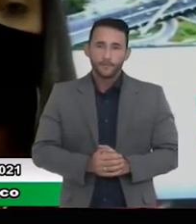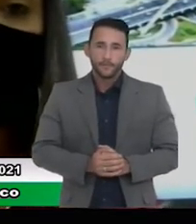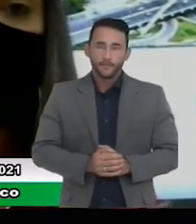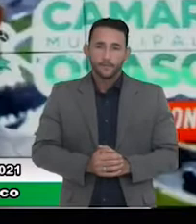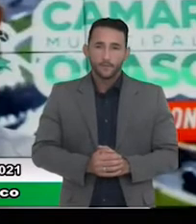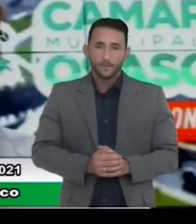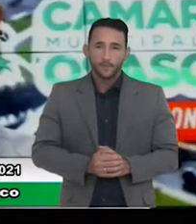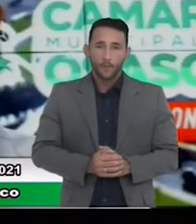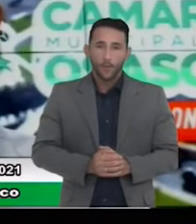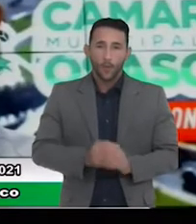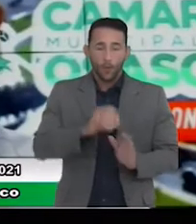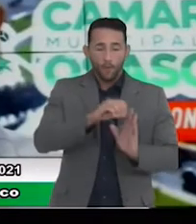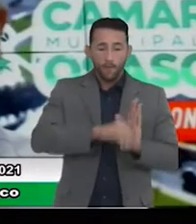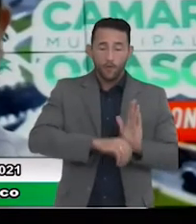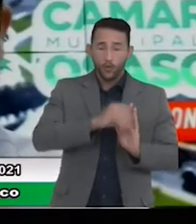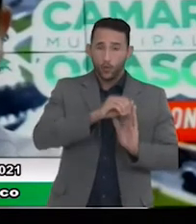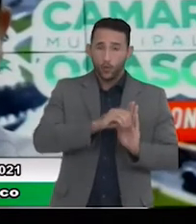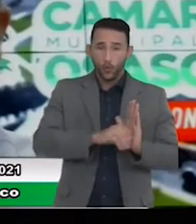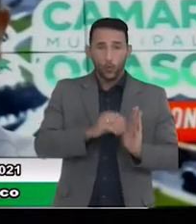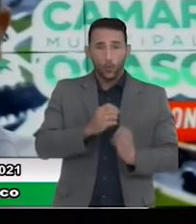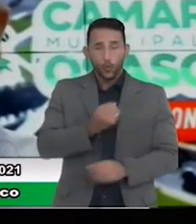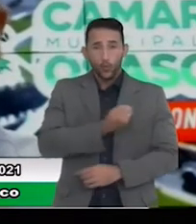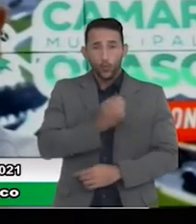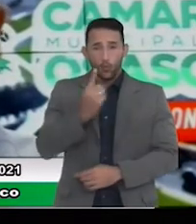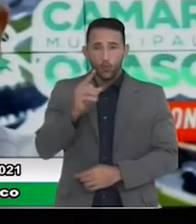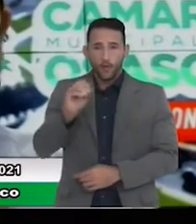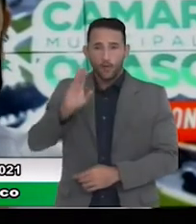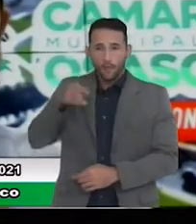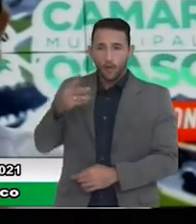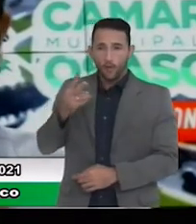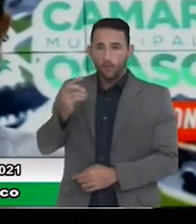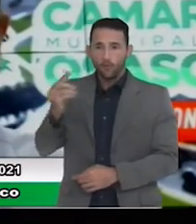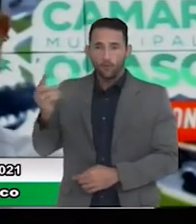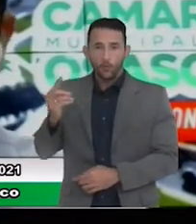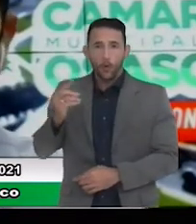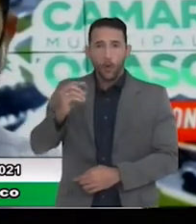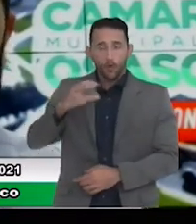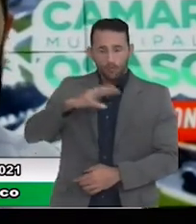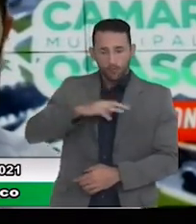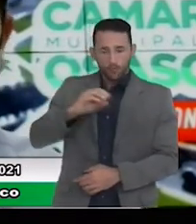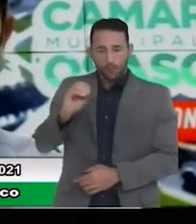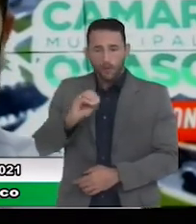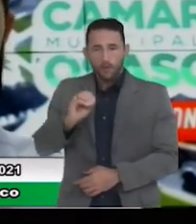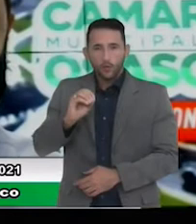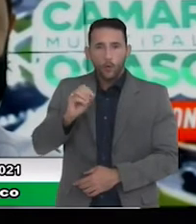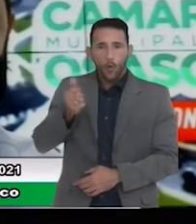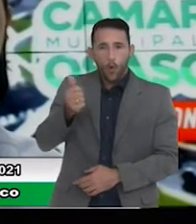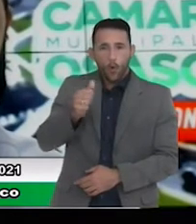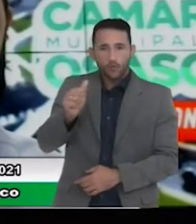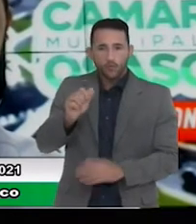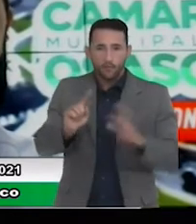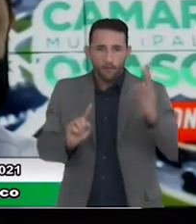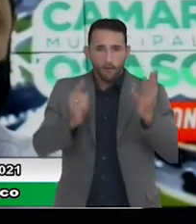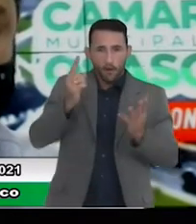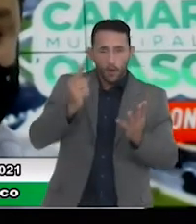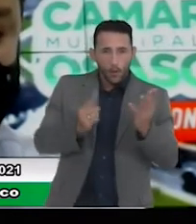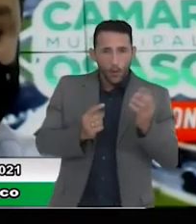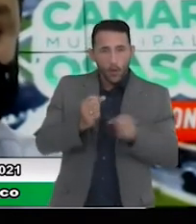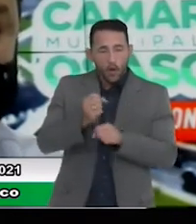Ofício número 10 de 2021. Osasco, 11 de fevereiro de 2021.